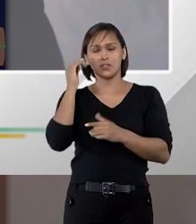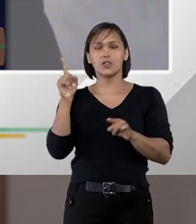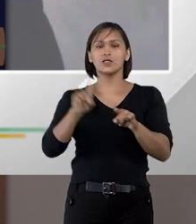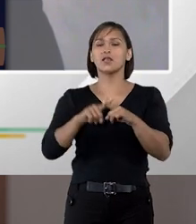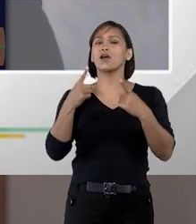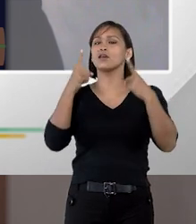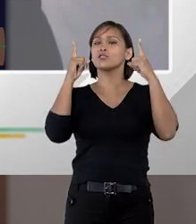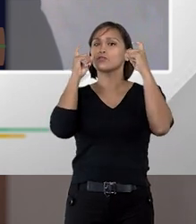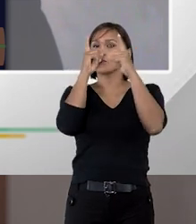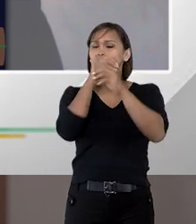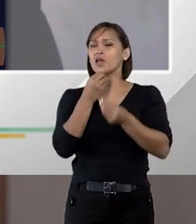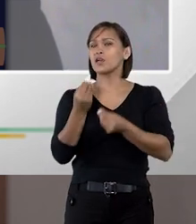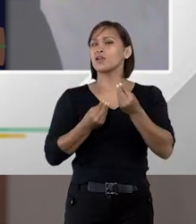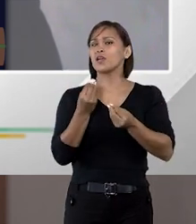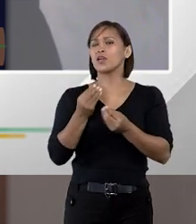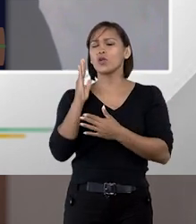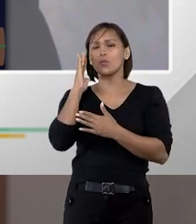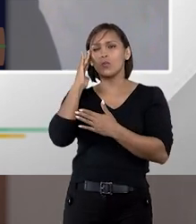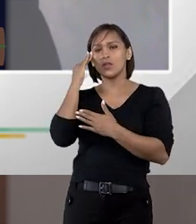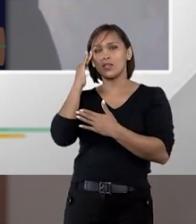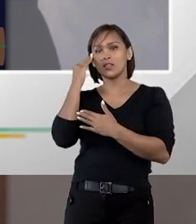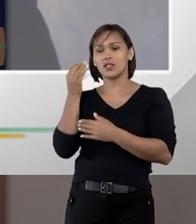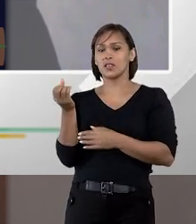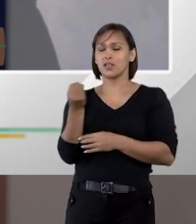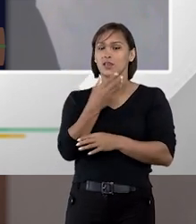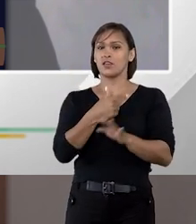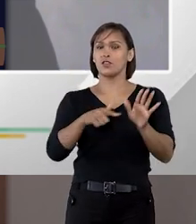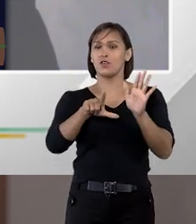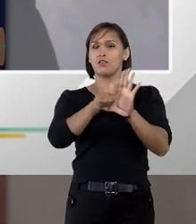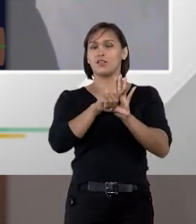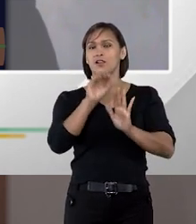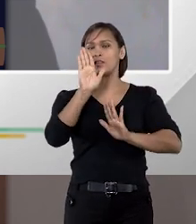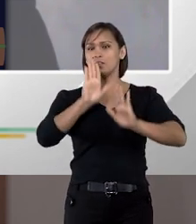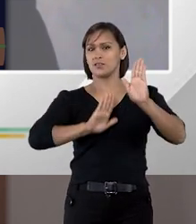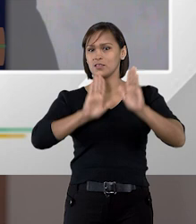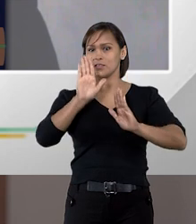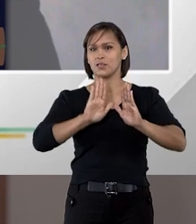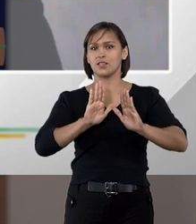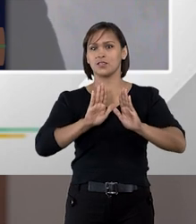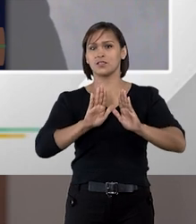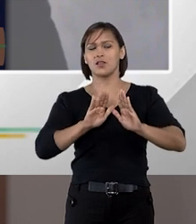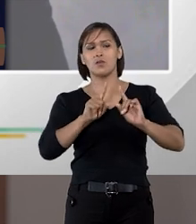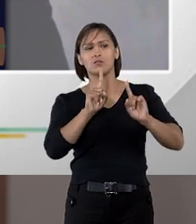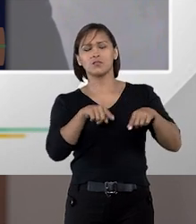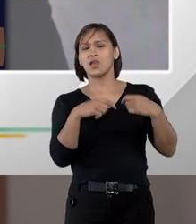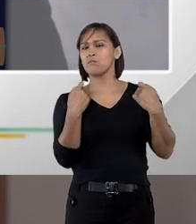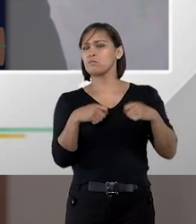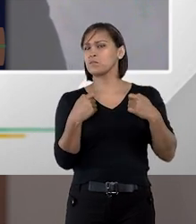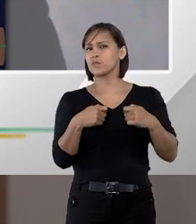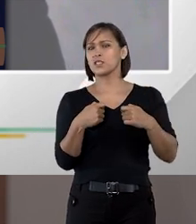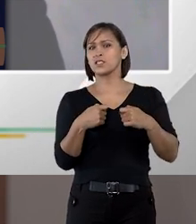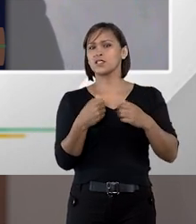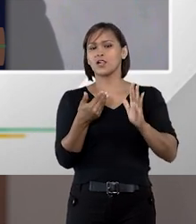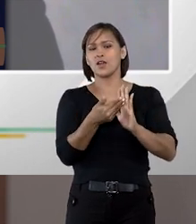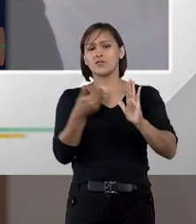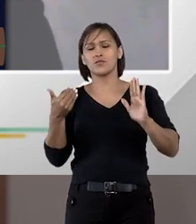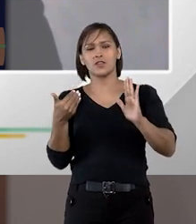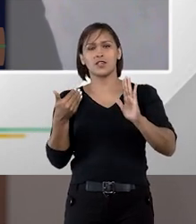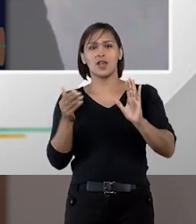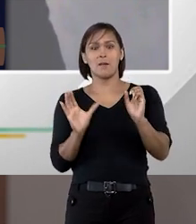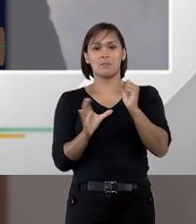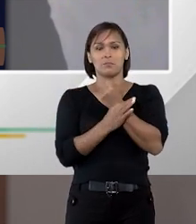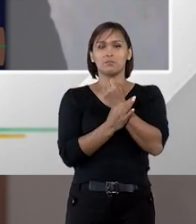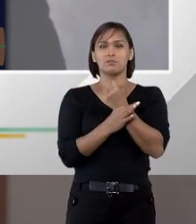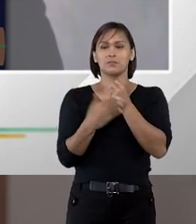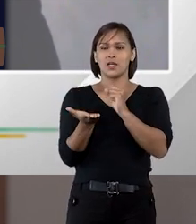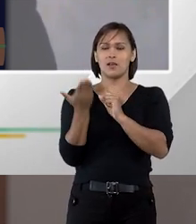dificuldade é como interpretar a nova lei de licitação sem necessariamente ficar preso